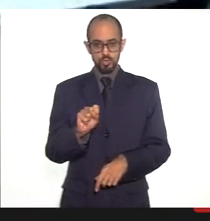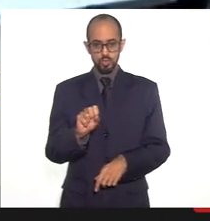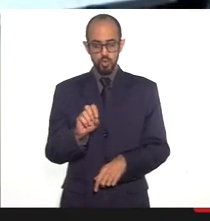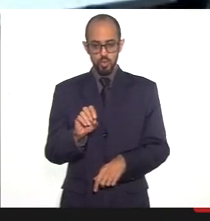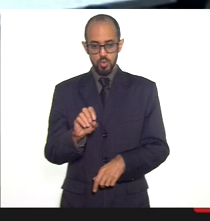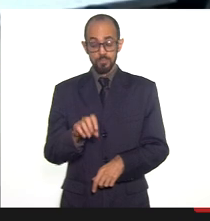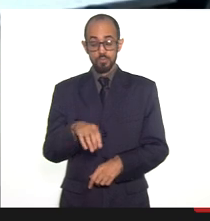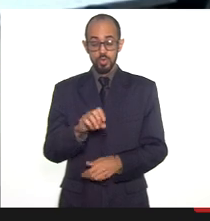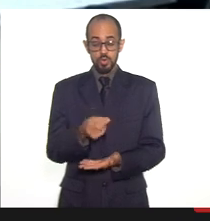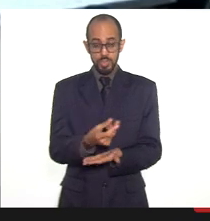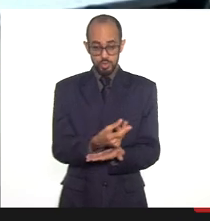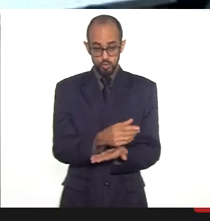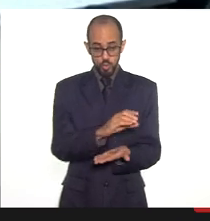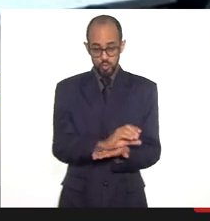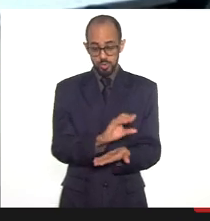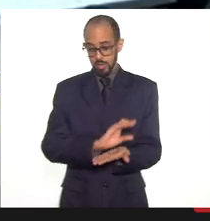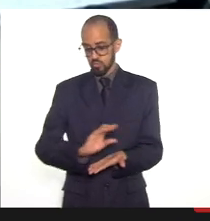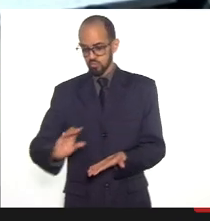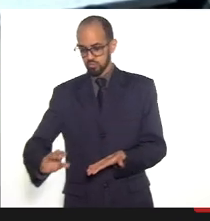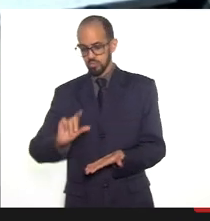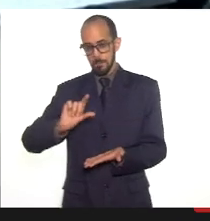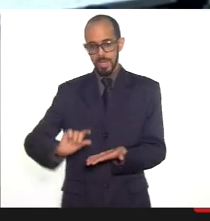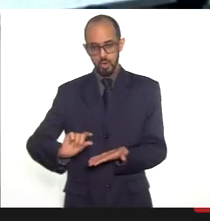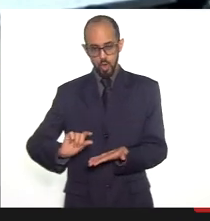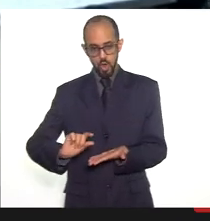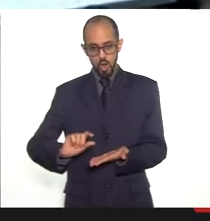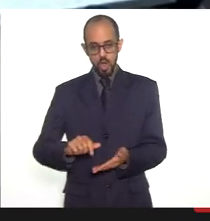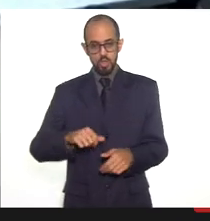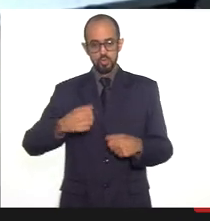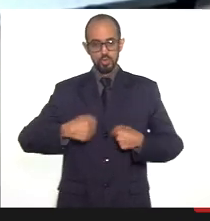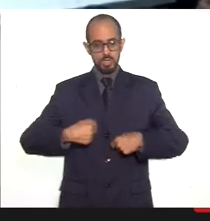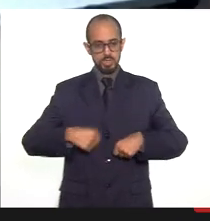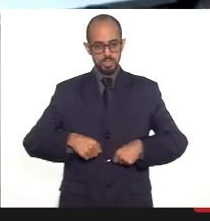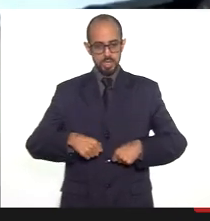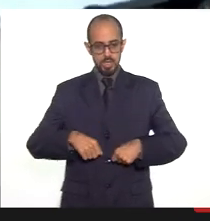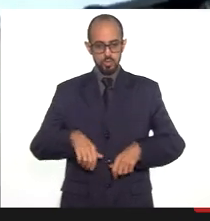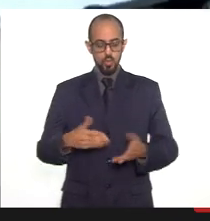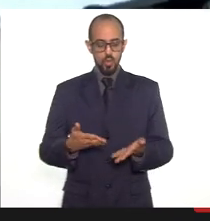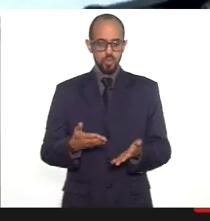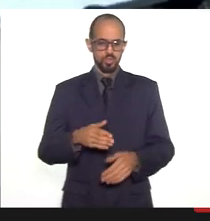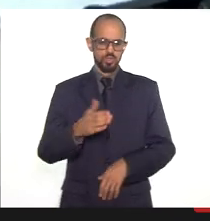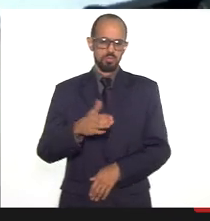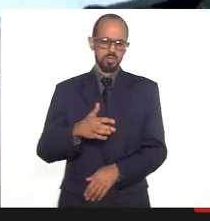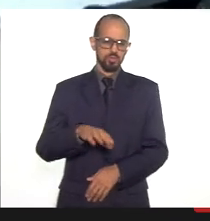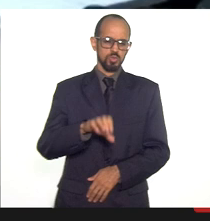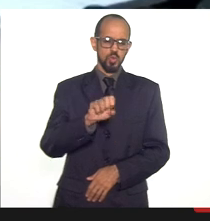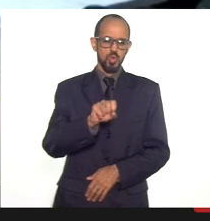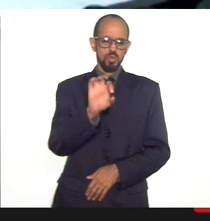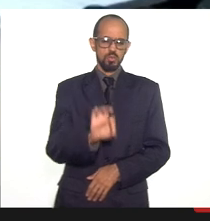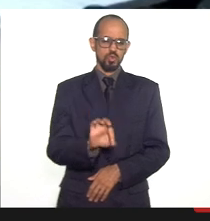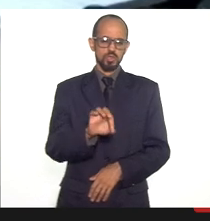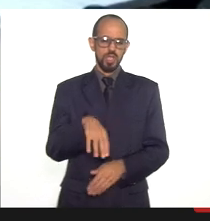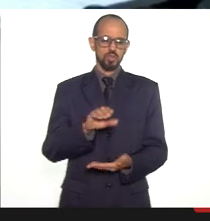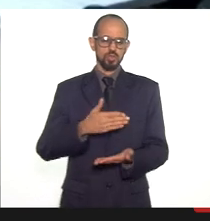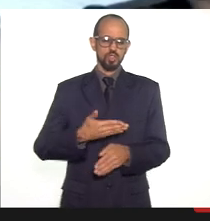ao necessário. Nós estamos hoje na faixa de 8% de execução em